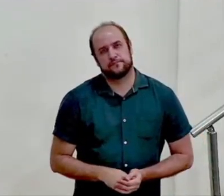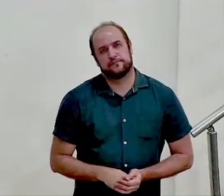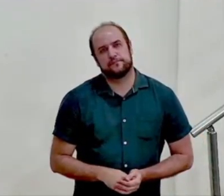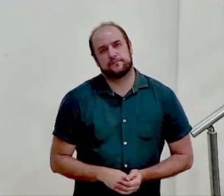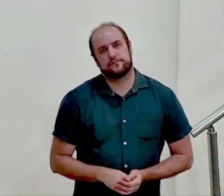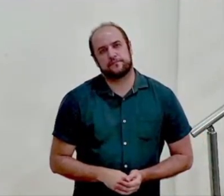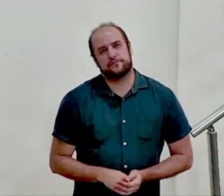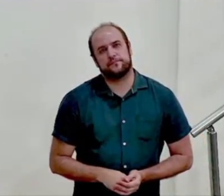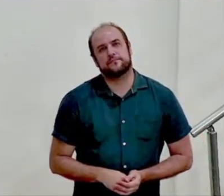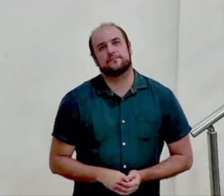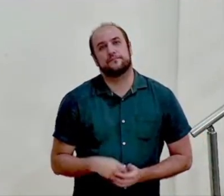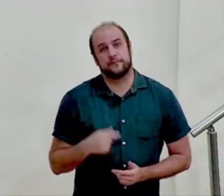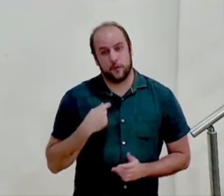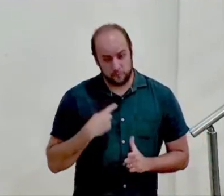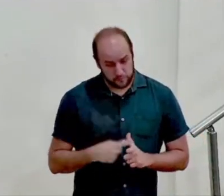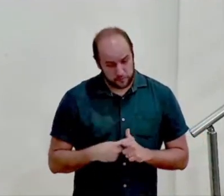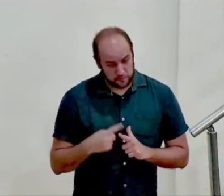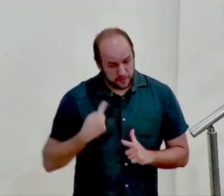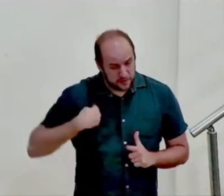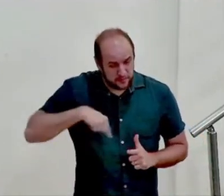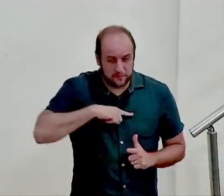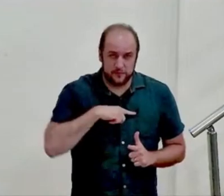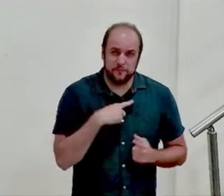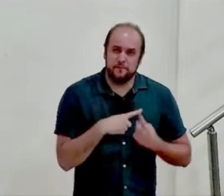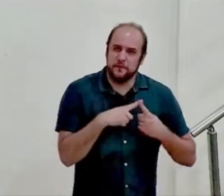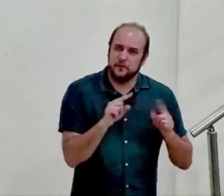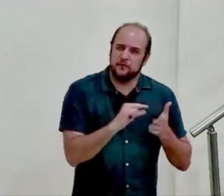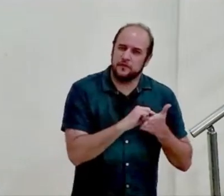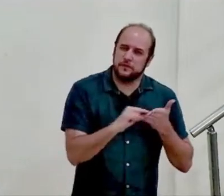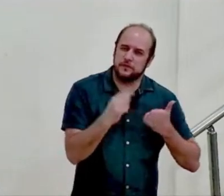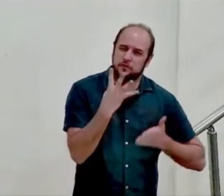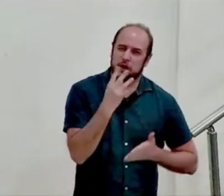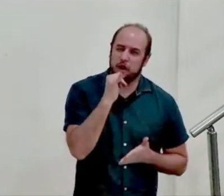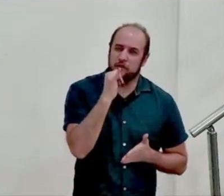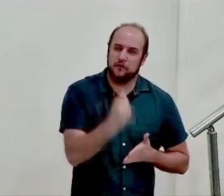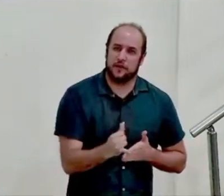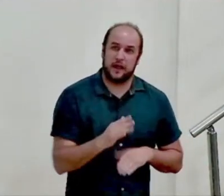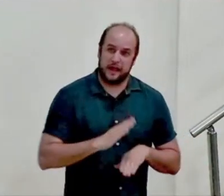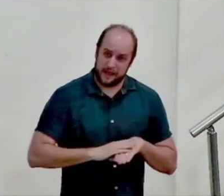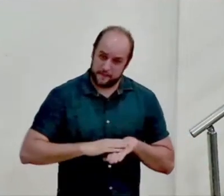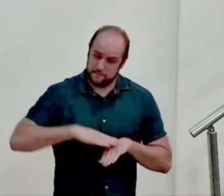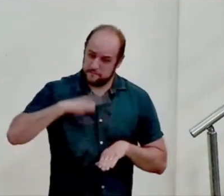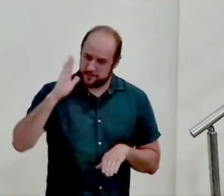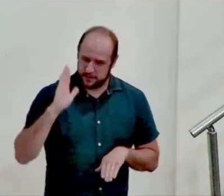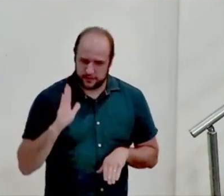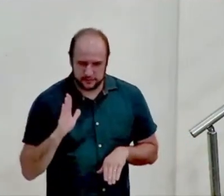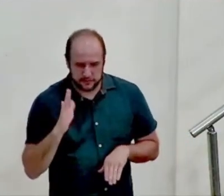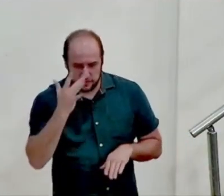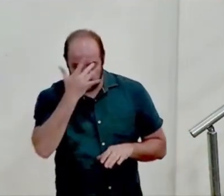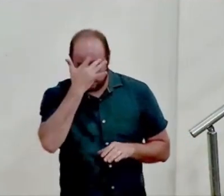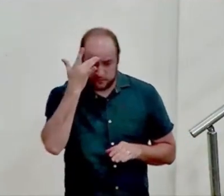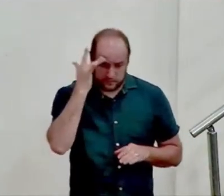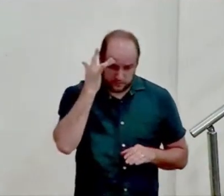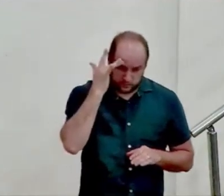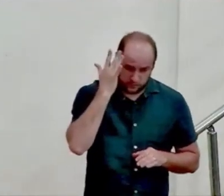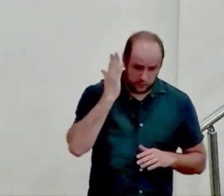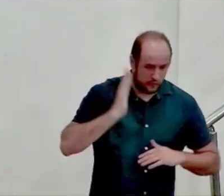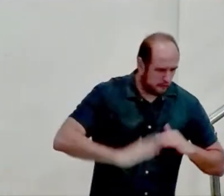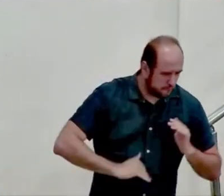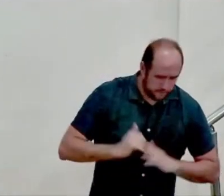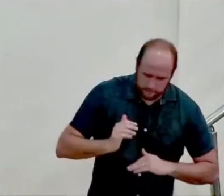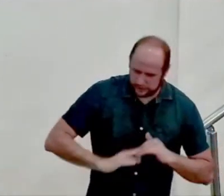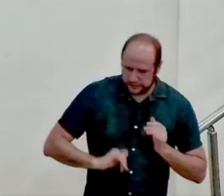esse é o nosso problema mas o verso 4 ele diz além de ser alguém que não pratica não